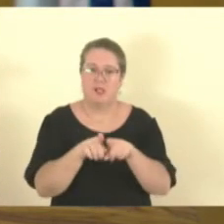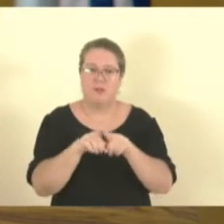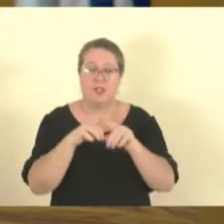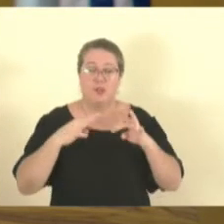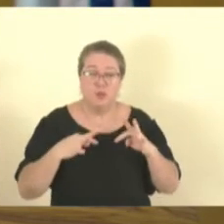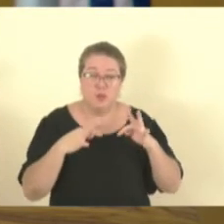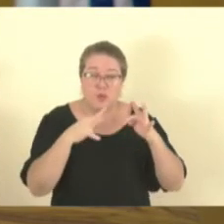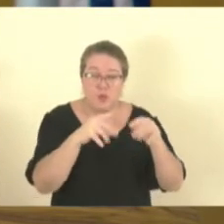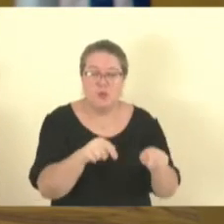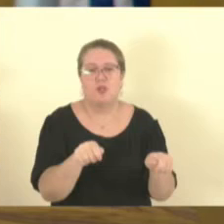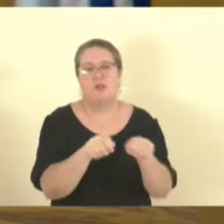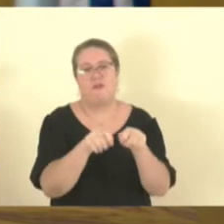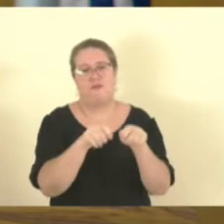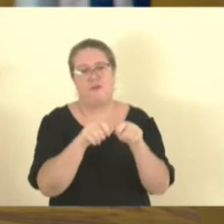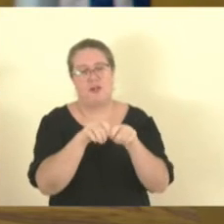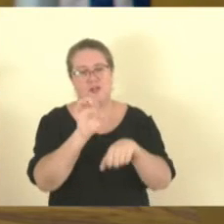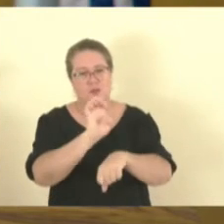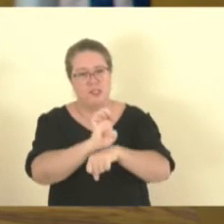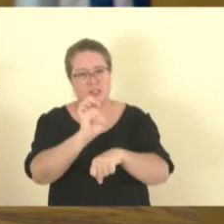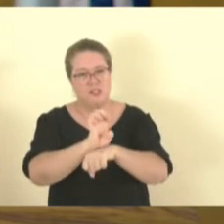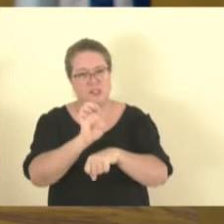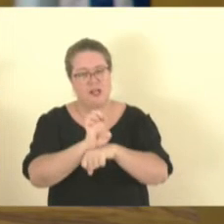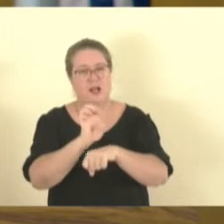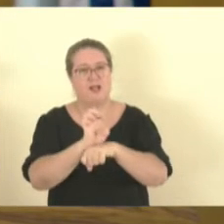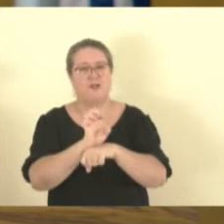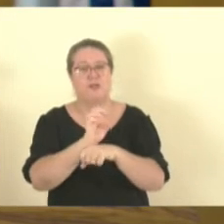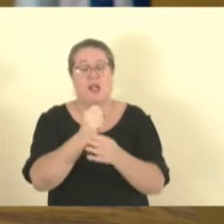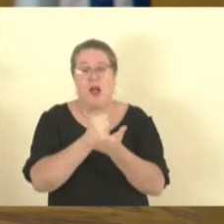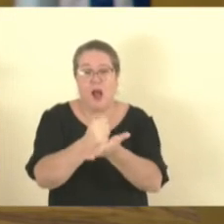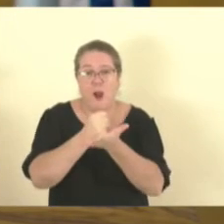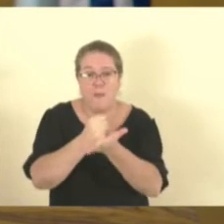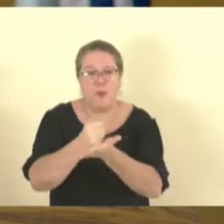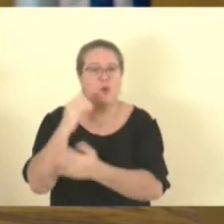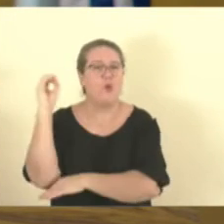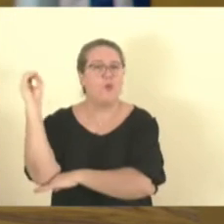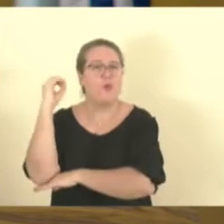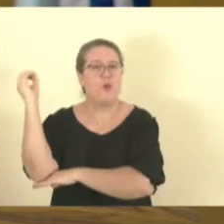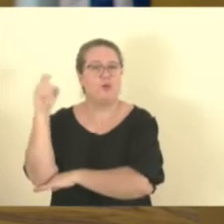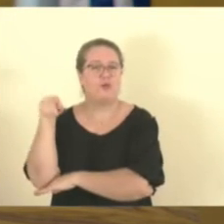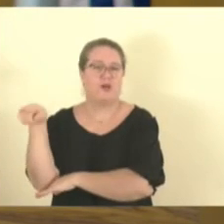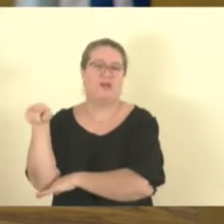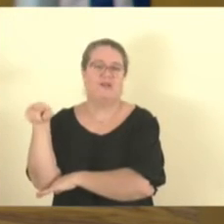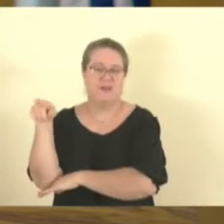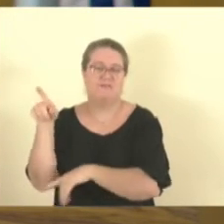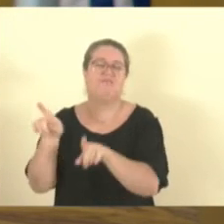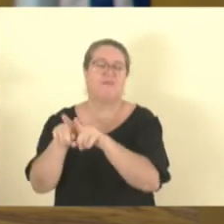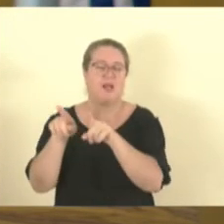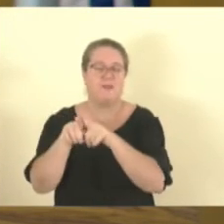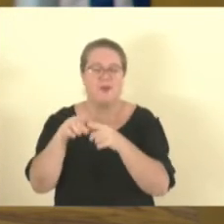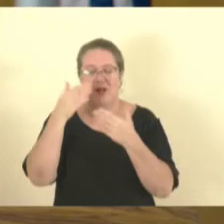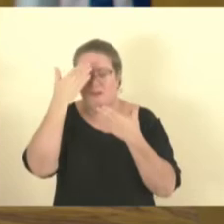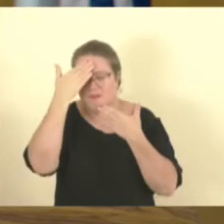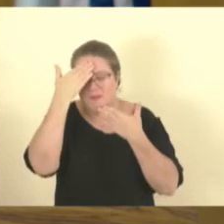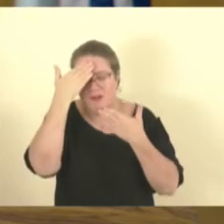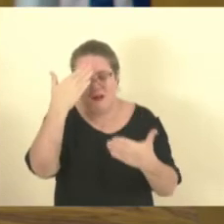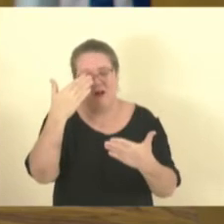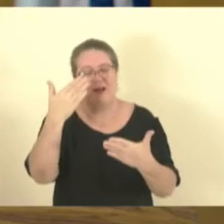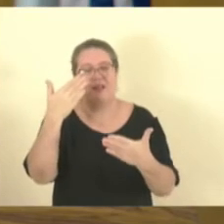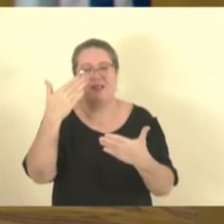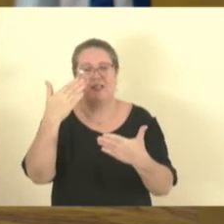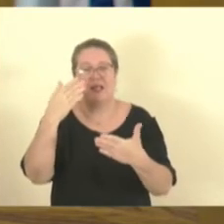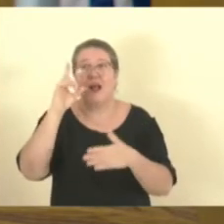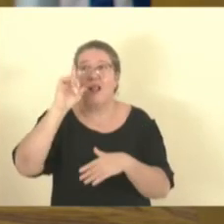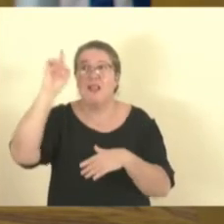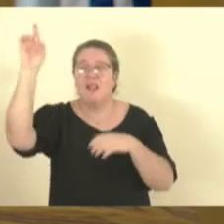fizeram pelo nosso Estado durante esses tempos difíceis. Então, que Deus abençoe cada um de vocês. Eu agradeço muito